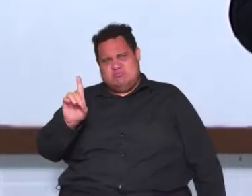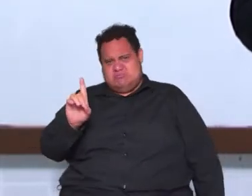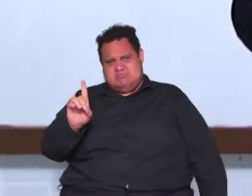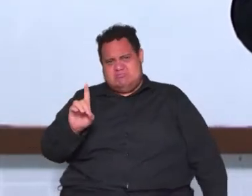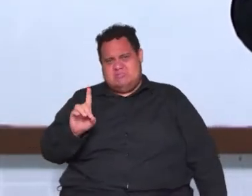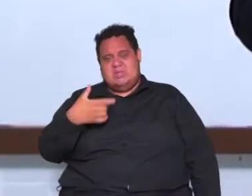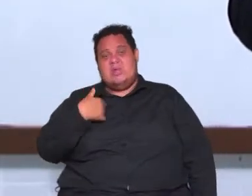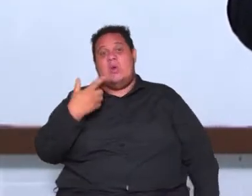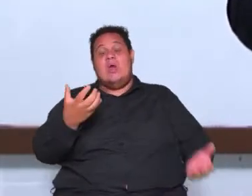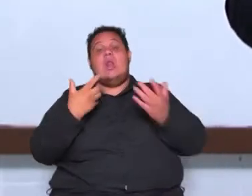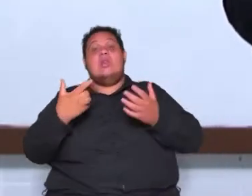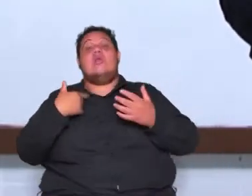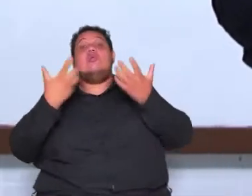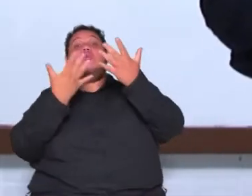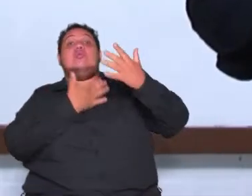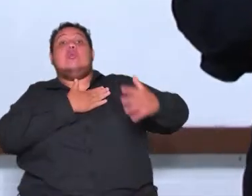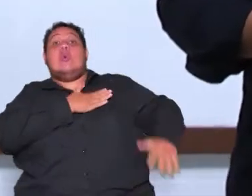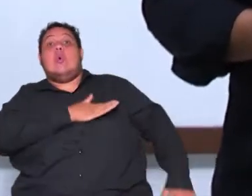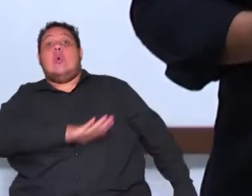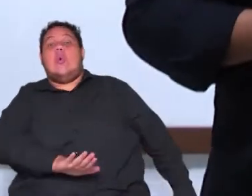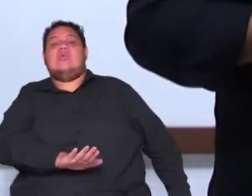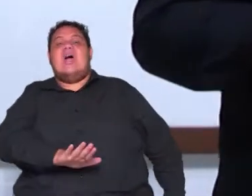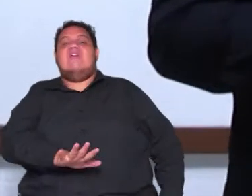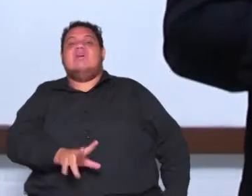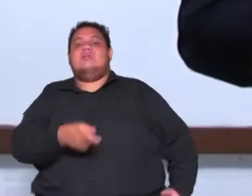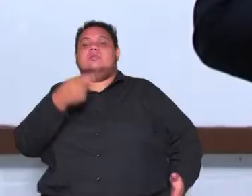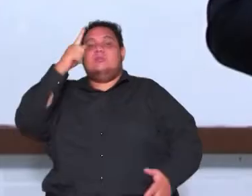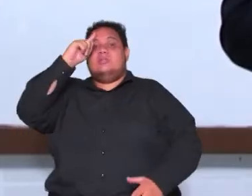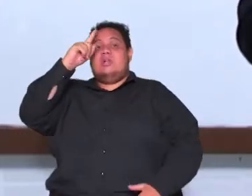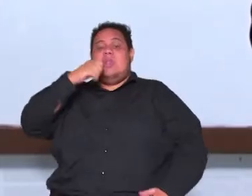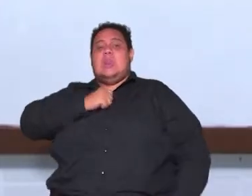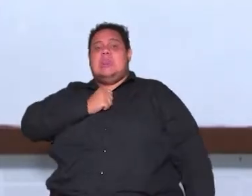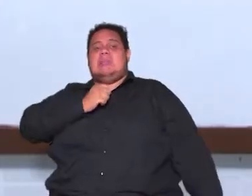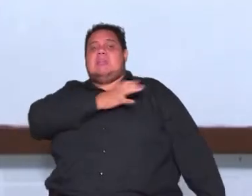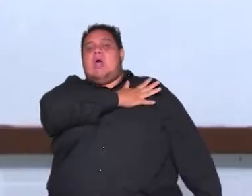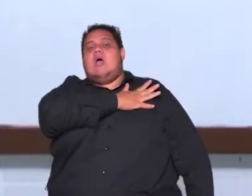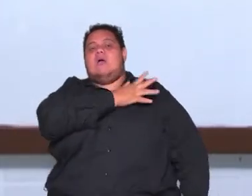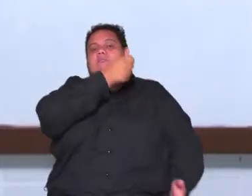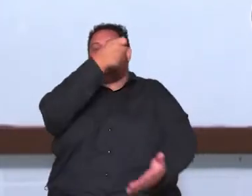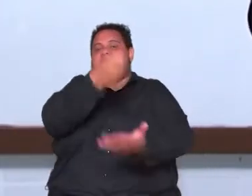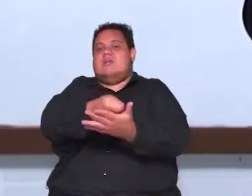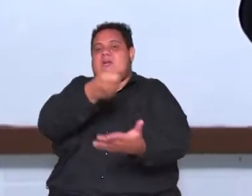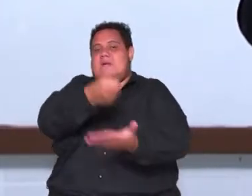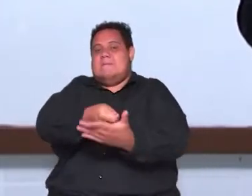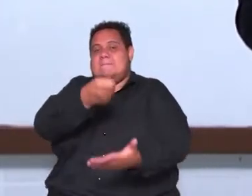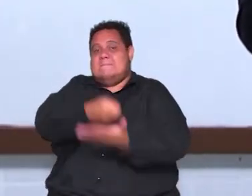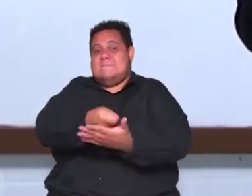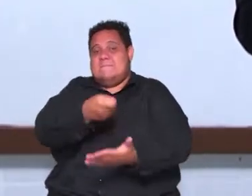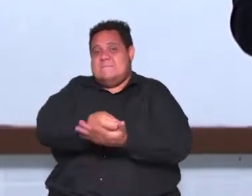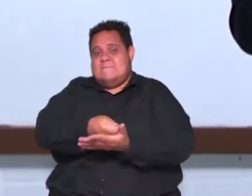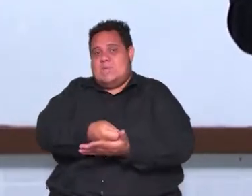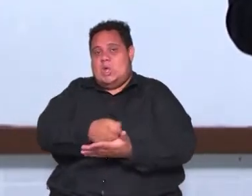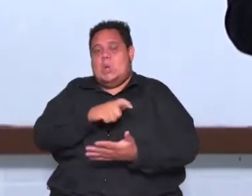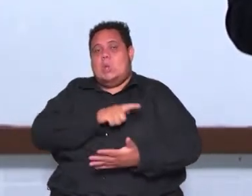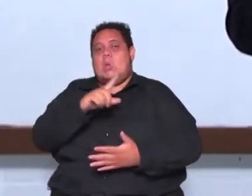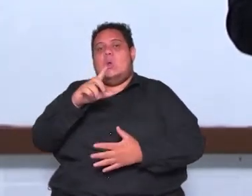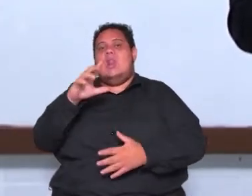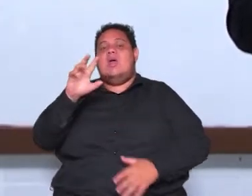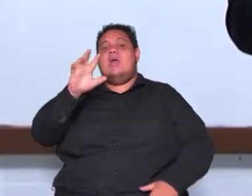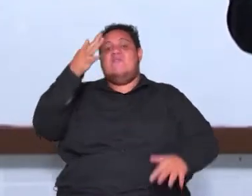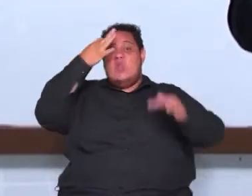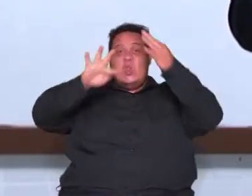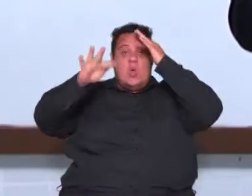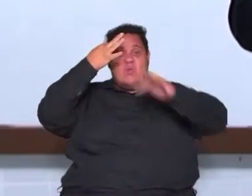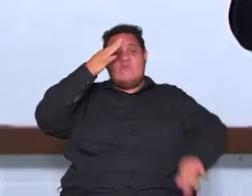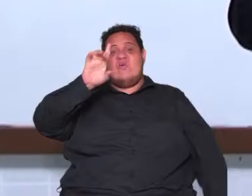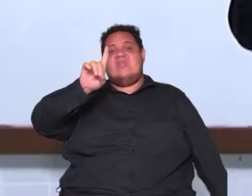abuso do clero tem um filósofo que chamado Diderot e ele diz